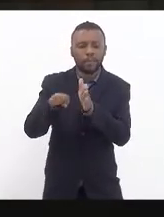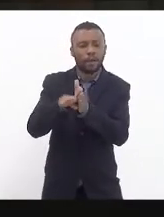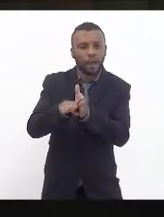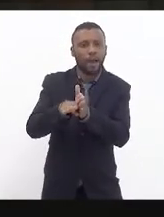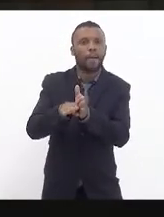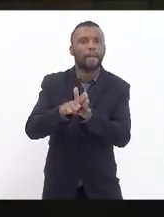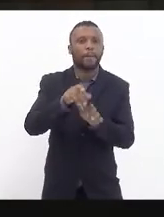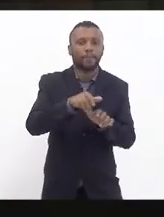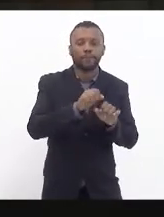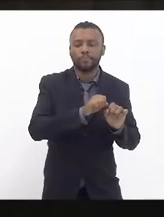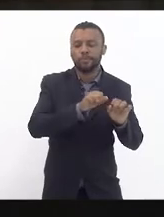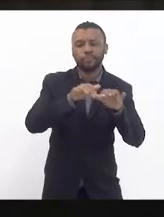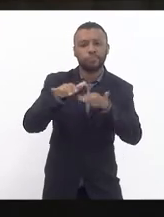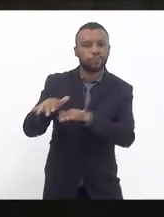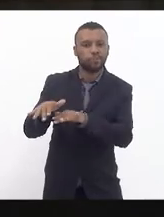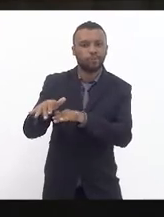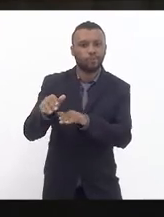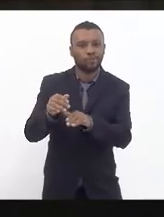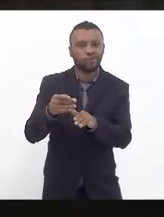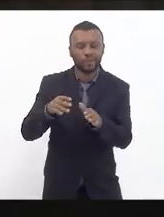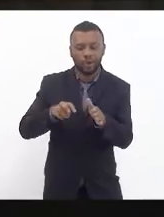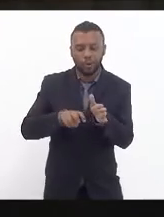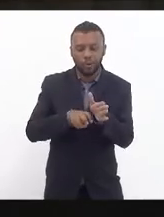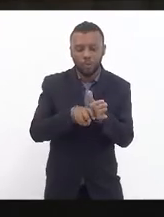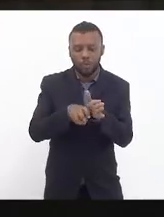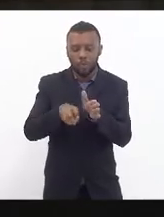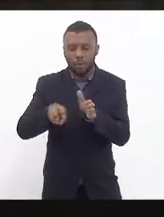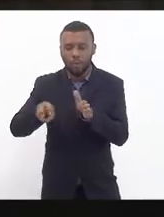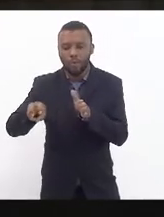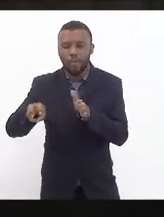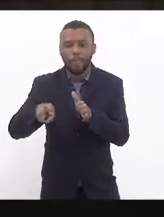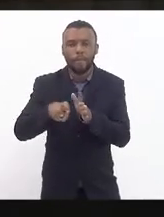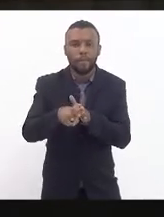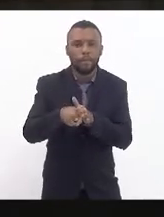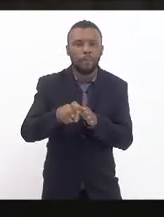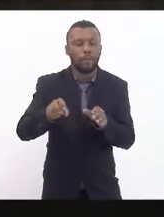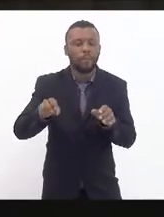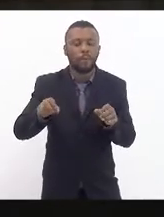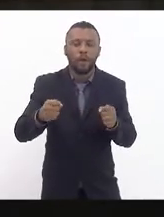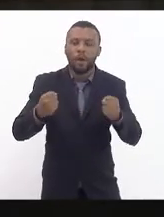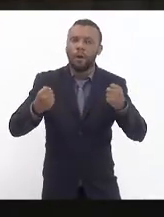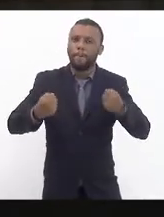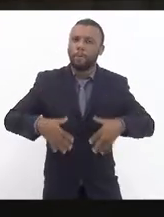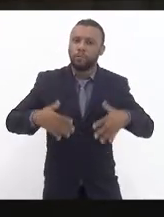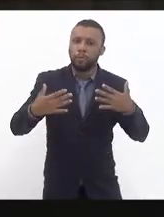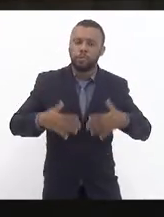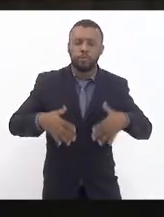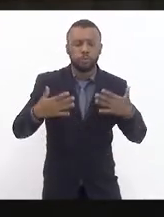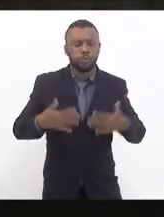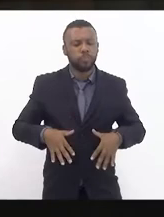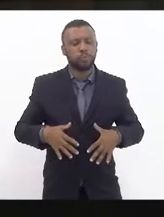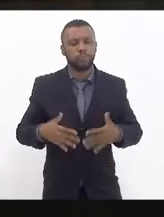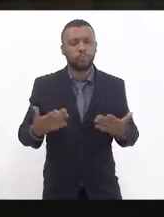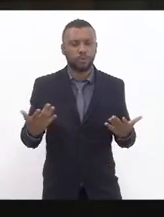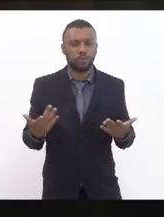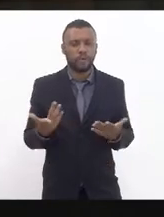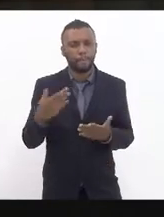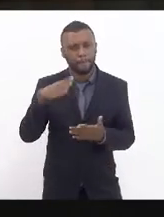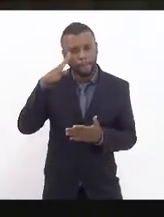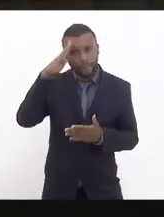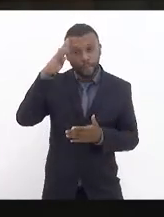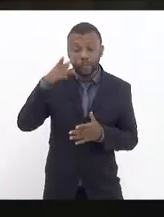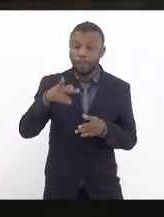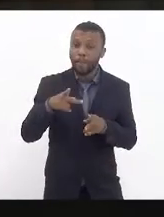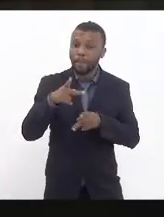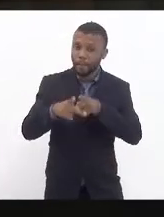o trem descarrilhou na quina da central do Brasil foi um estouro danado um desespero muito grande inclusive o pessoal uma parte